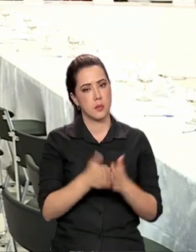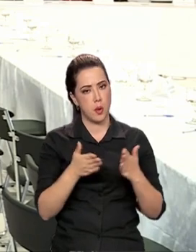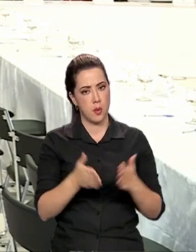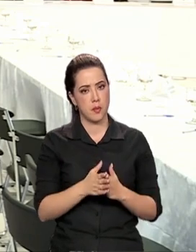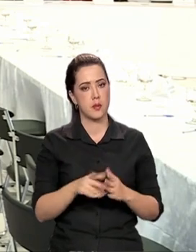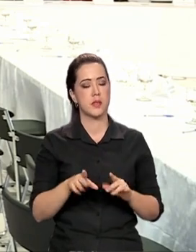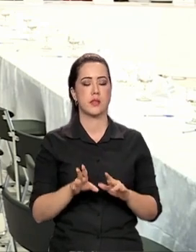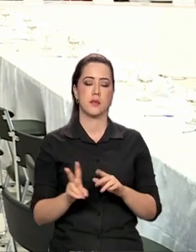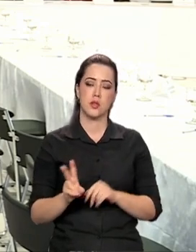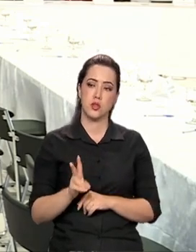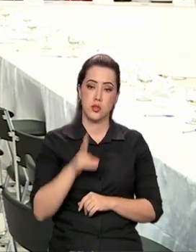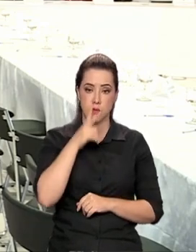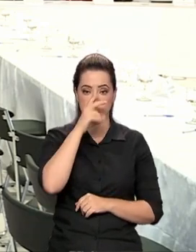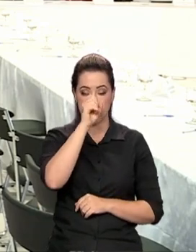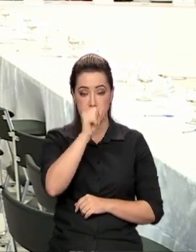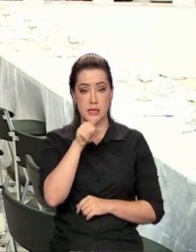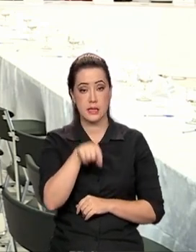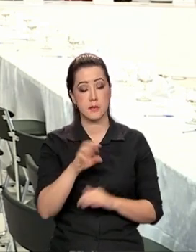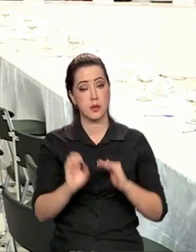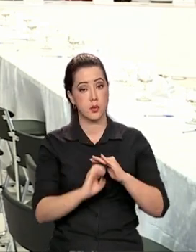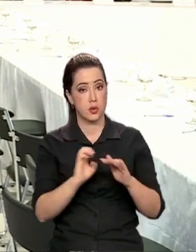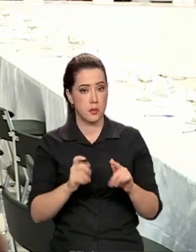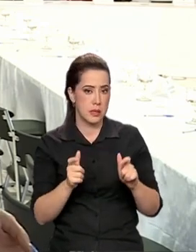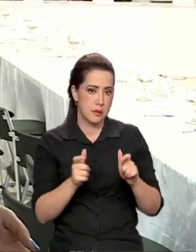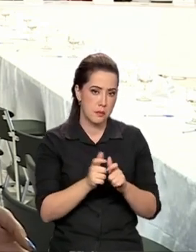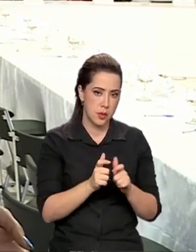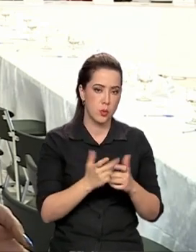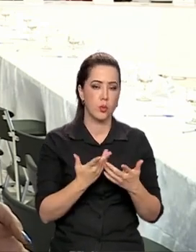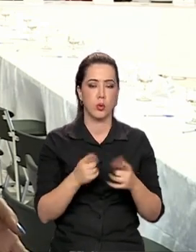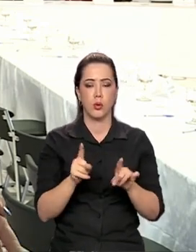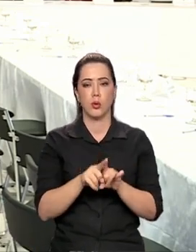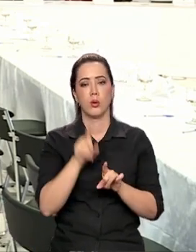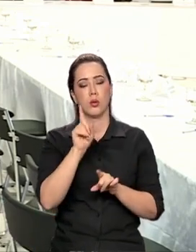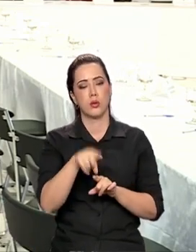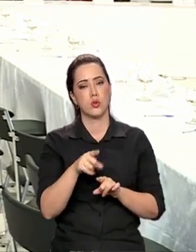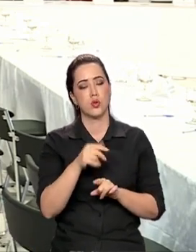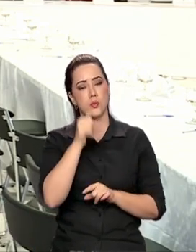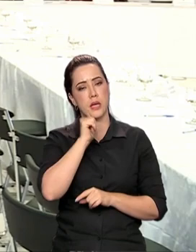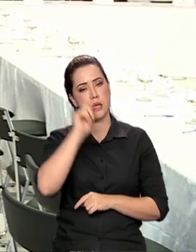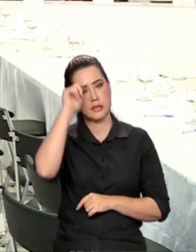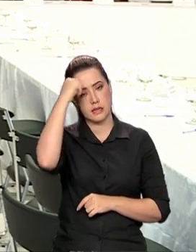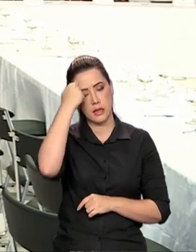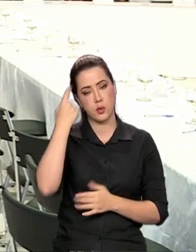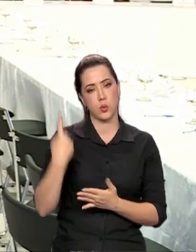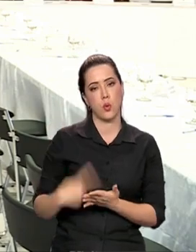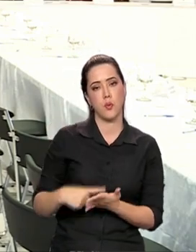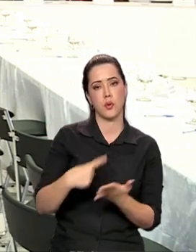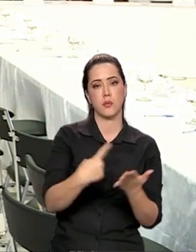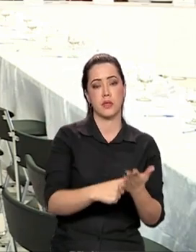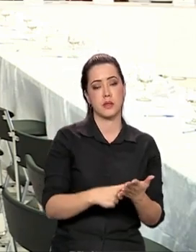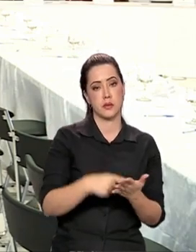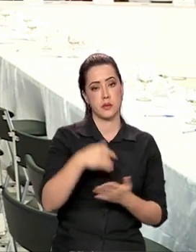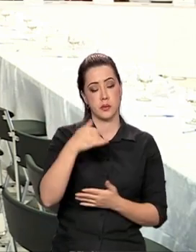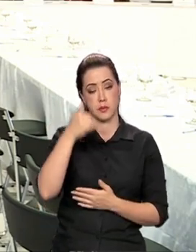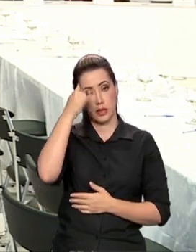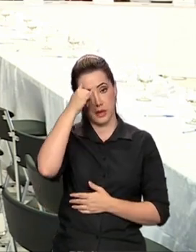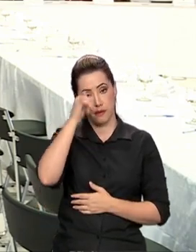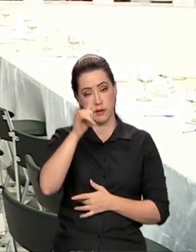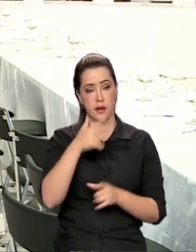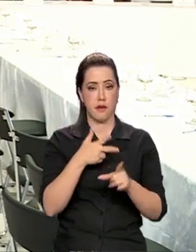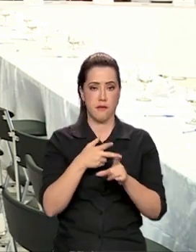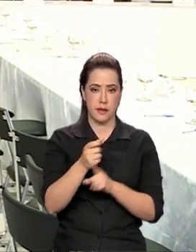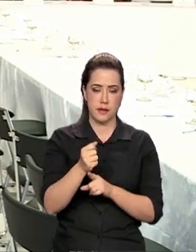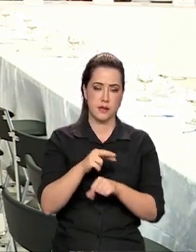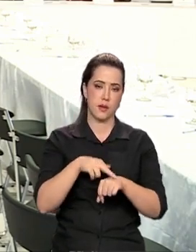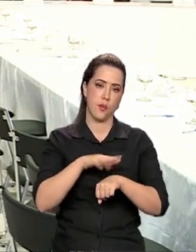e pequenos negócios de mulheres negras. A assinatura do Protocolo de Intenções para Combate e Superação do Racismo